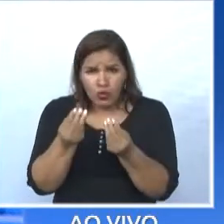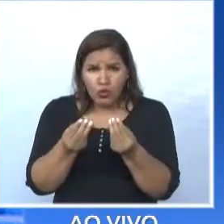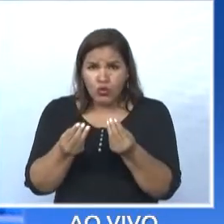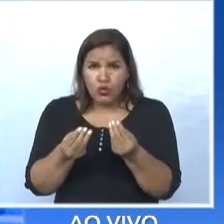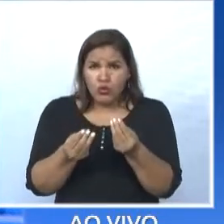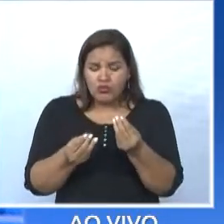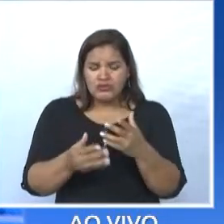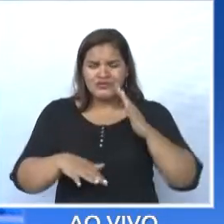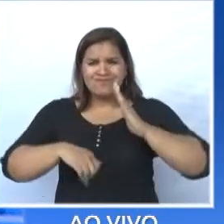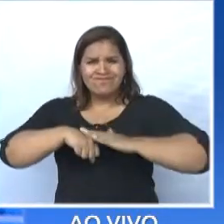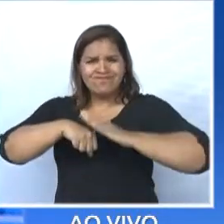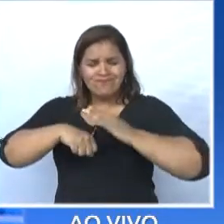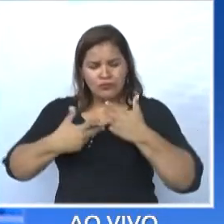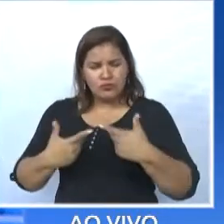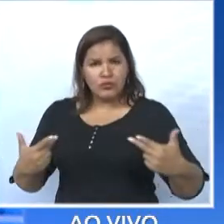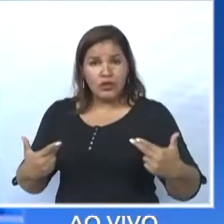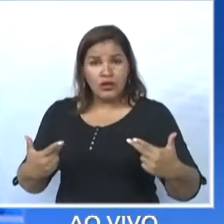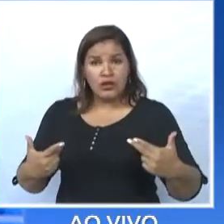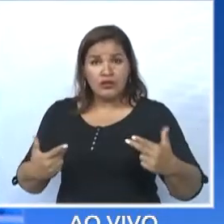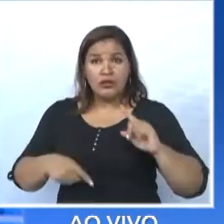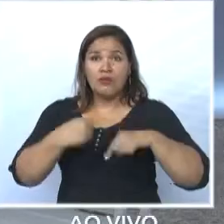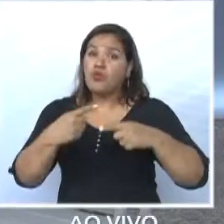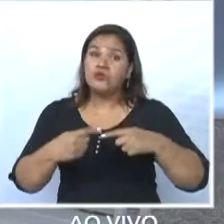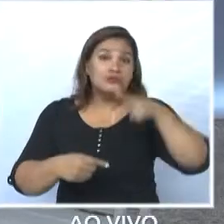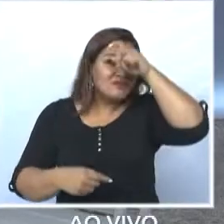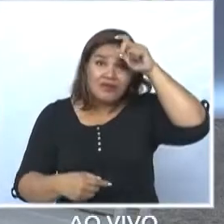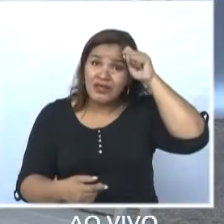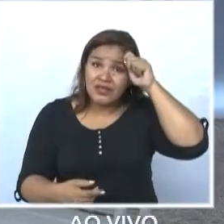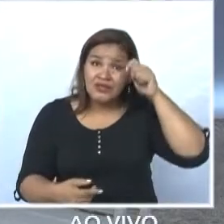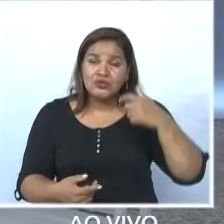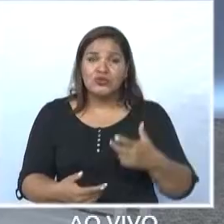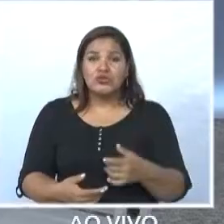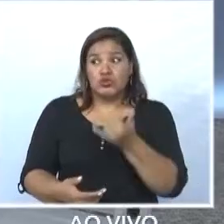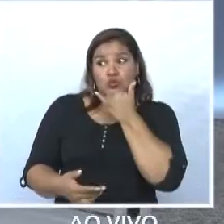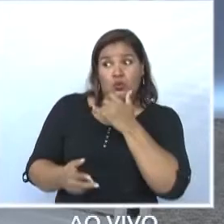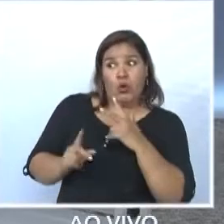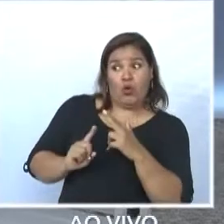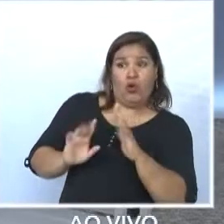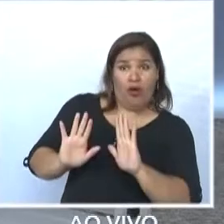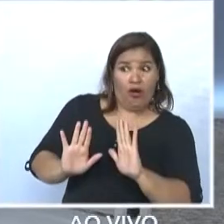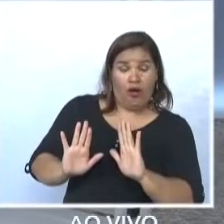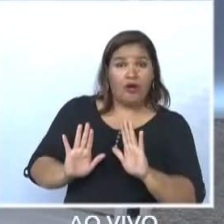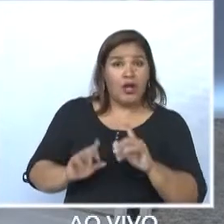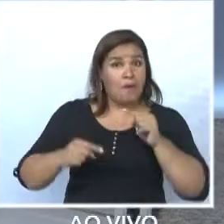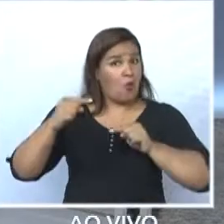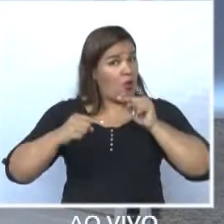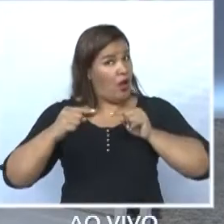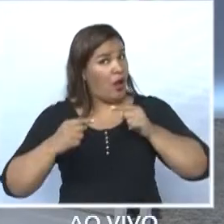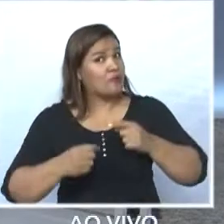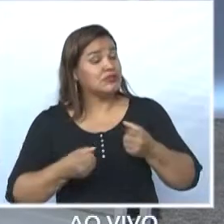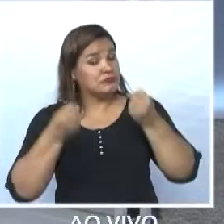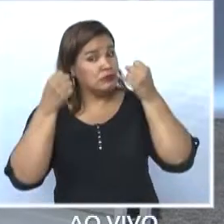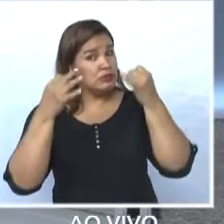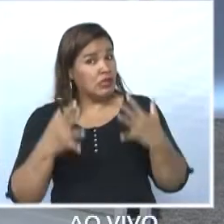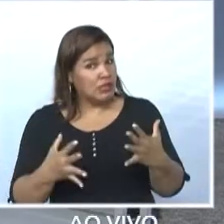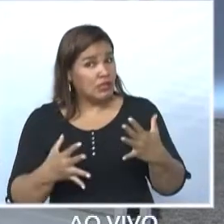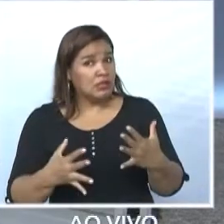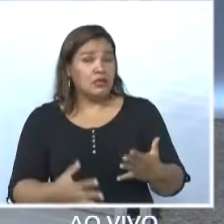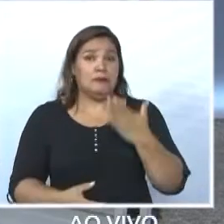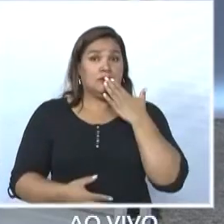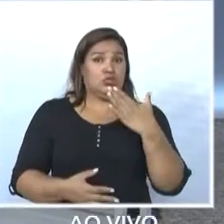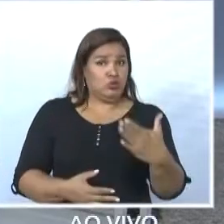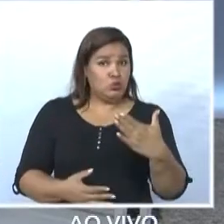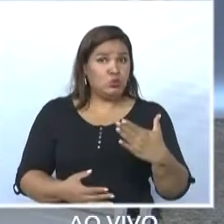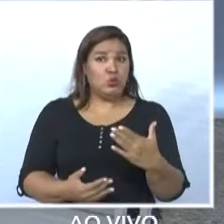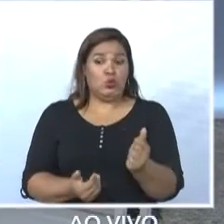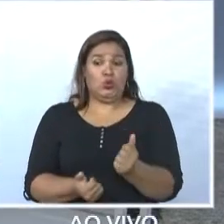coisas e depois vir o prefeito. Mas, Alexandre, desculpe interromper, mas teve uma declaração polêmica sua falando que ele teria pedido cargos, ele estaria muito